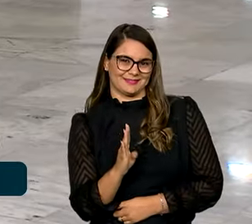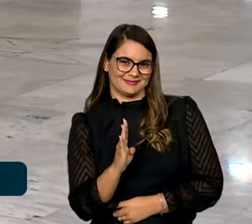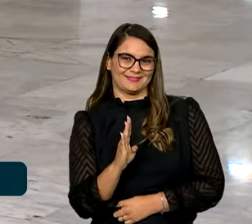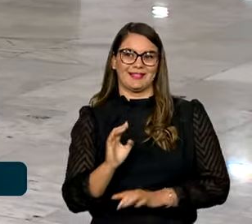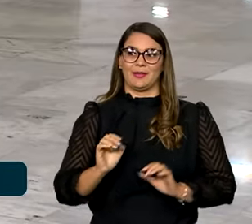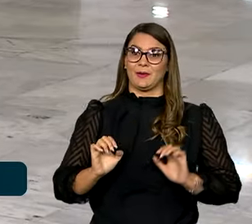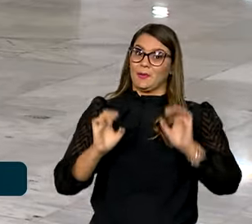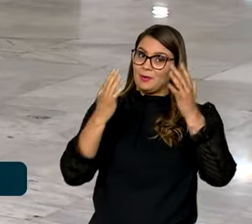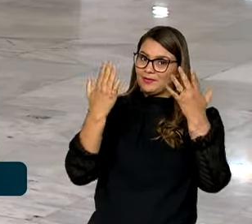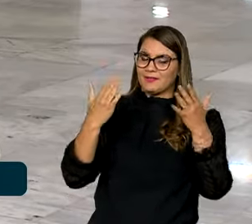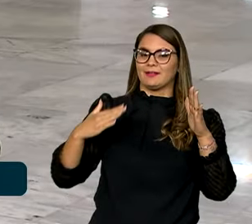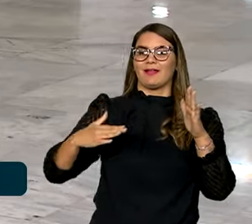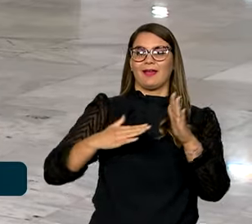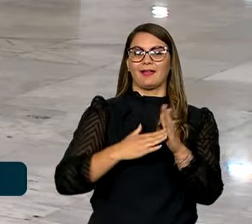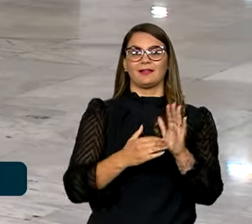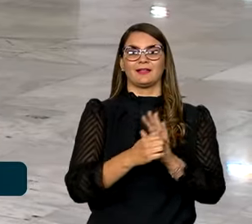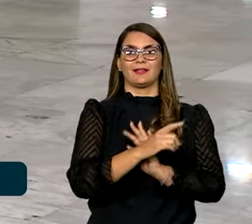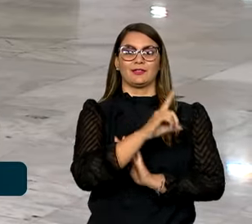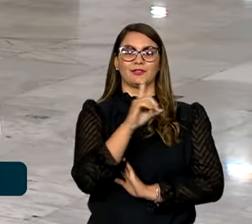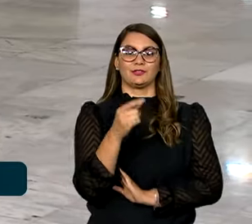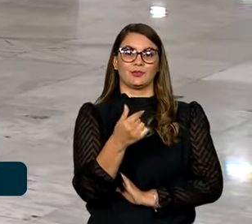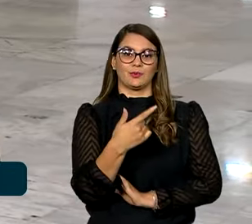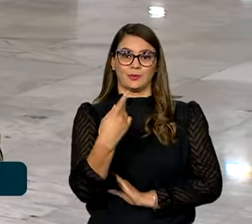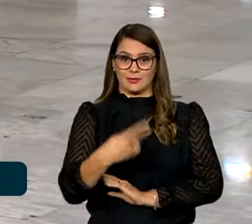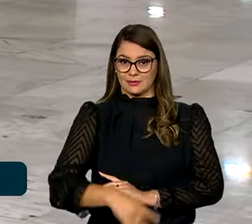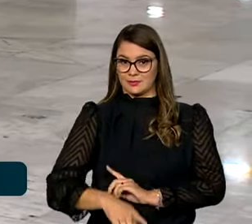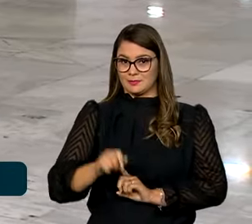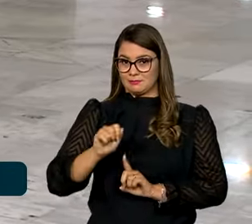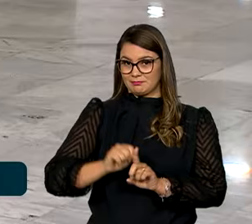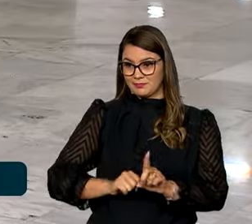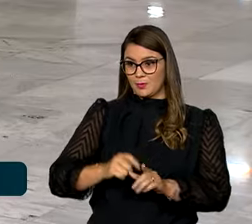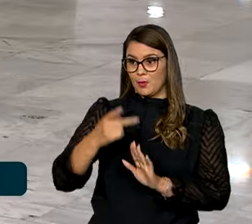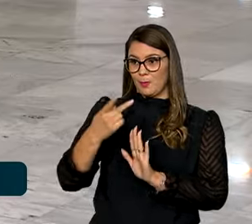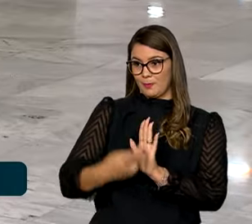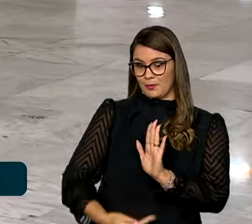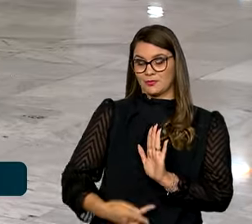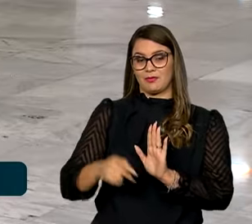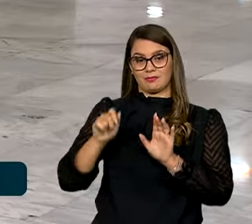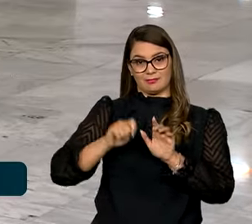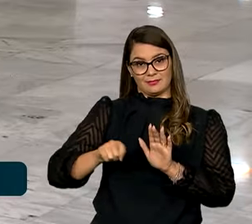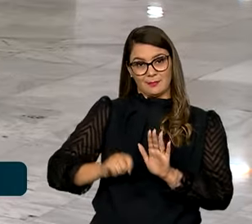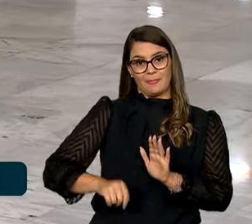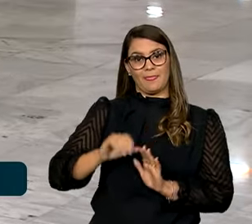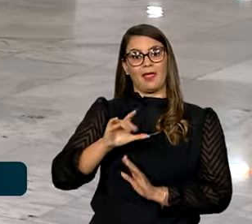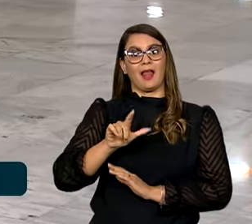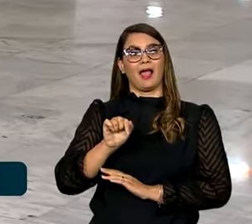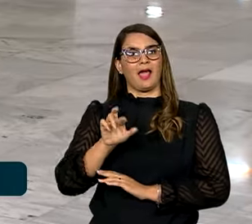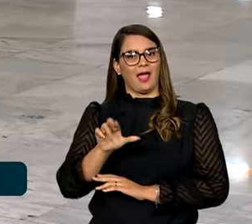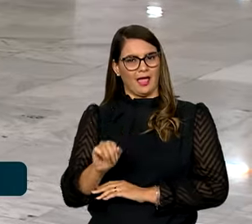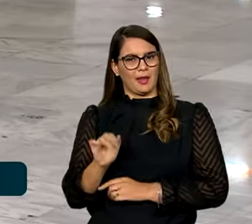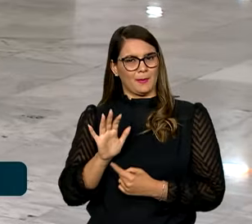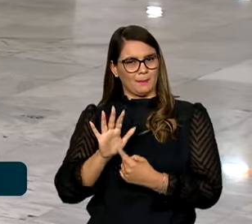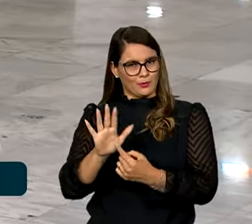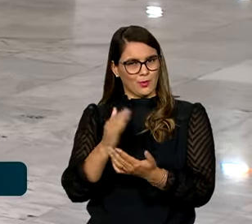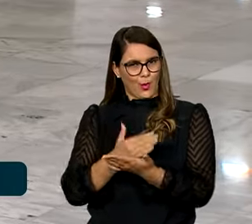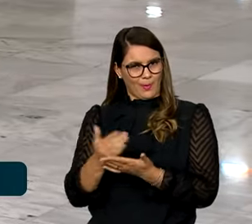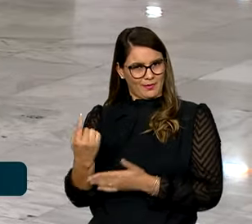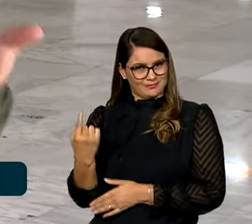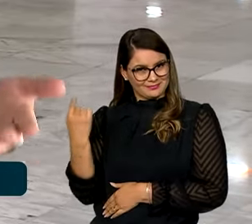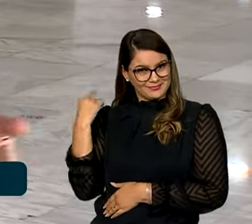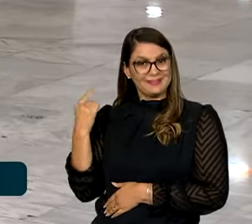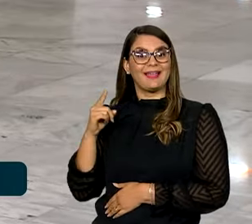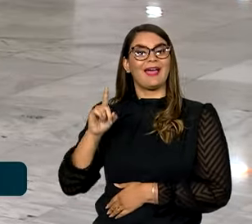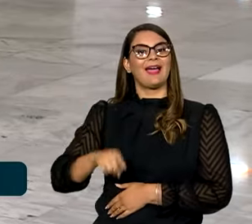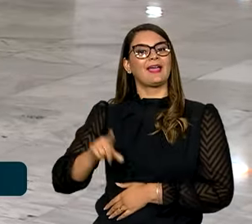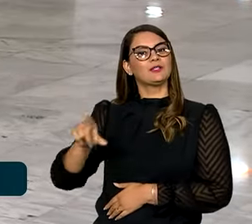O evento segue até o dia 12 deste mês e o projeto da escritora Clara Rosa, que aparece no início da nossa reportagem, foi